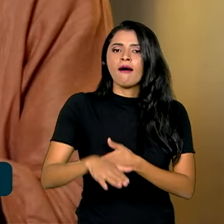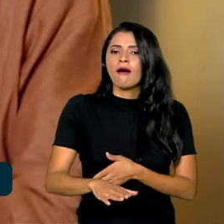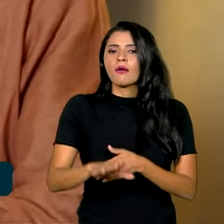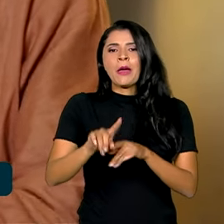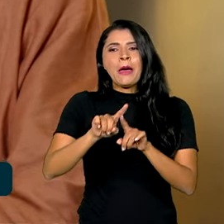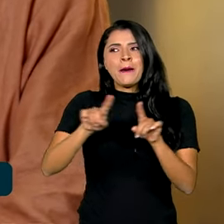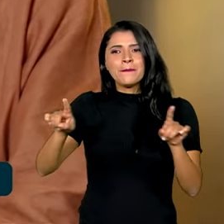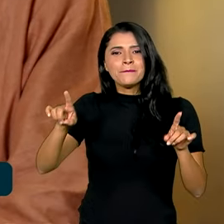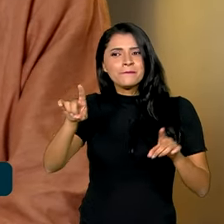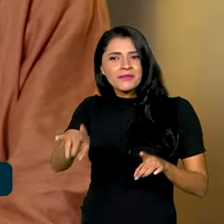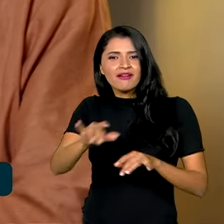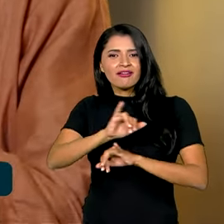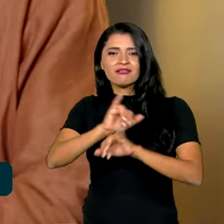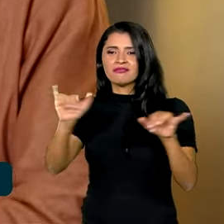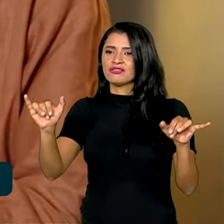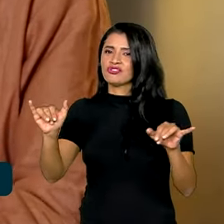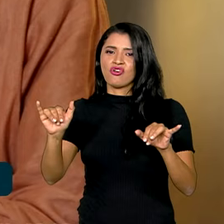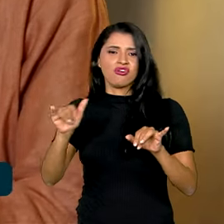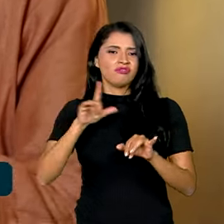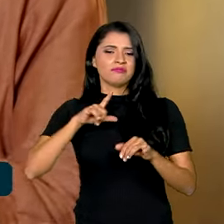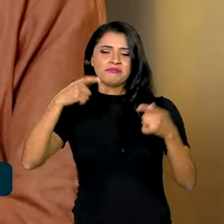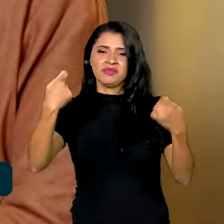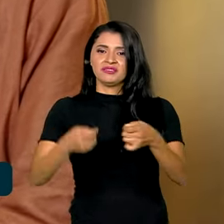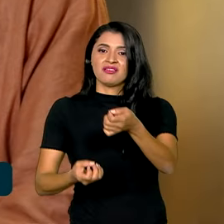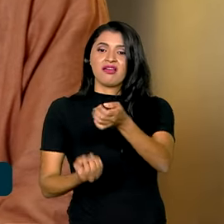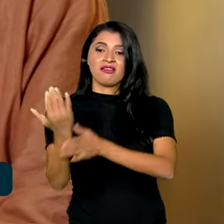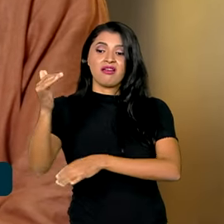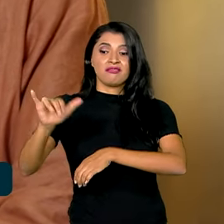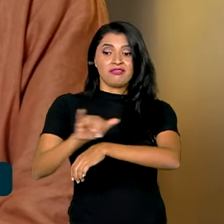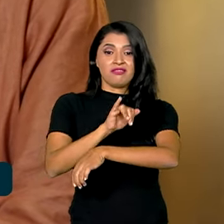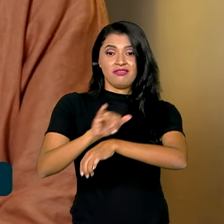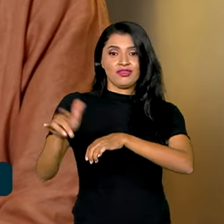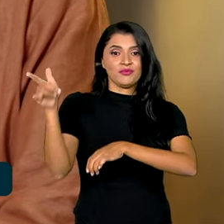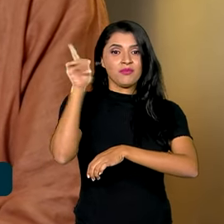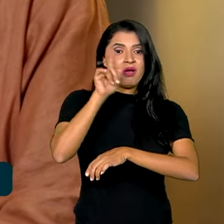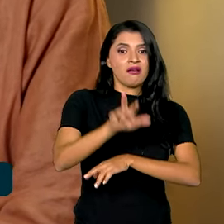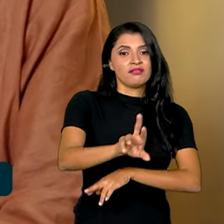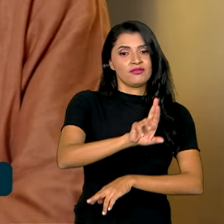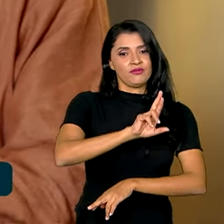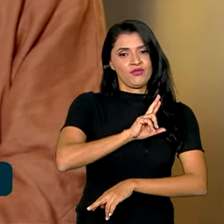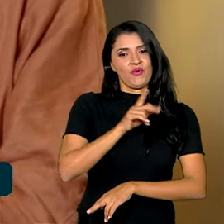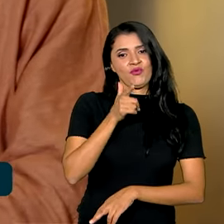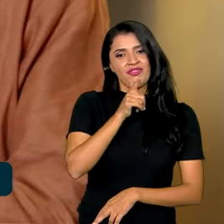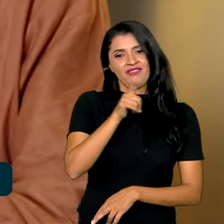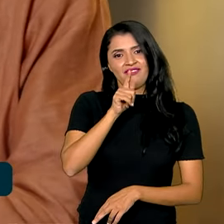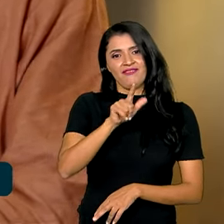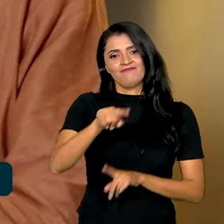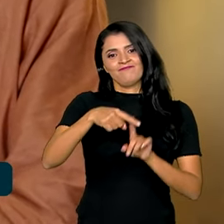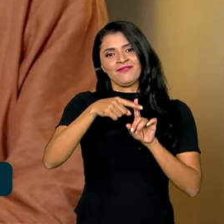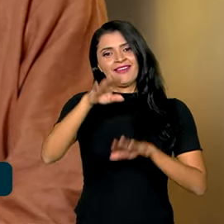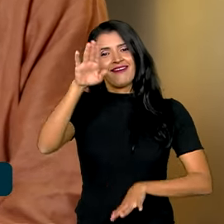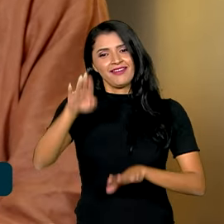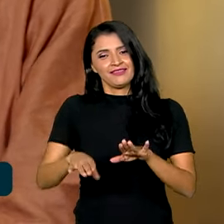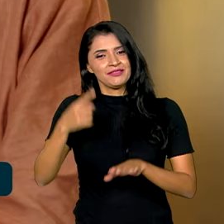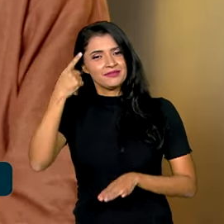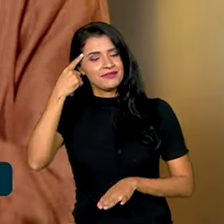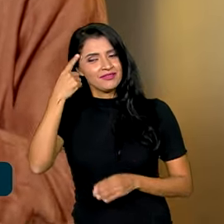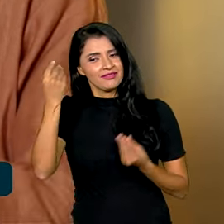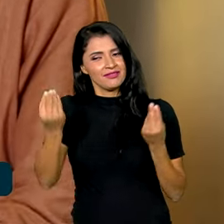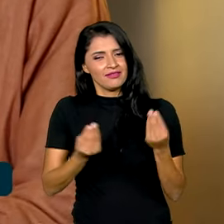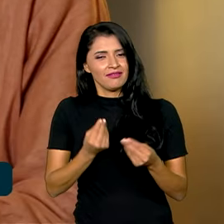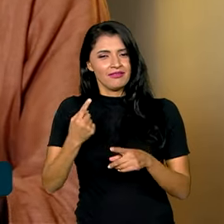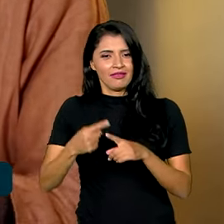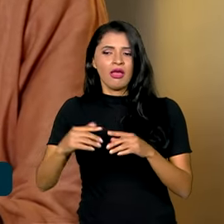não basta o enunciado, é preciso criar os meios para termos os resultados. Porque muitas vezes a gente pensa porque